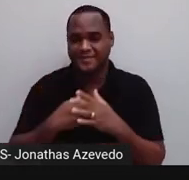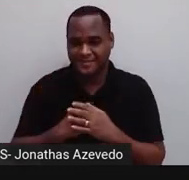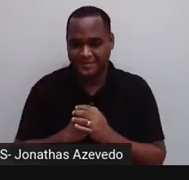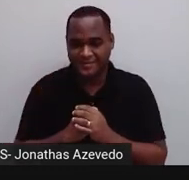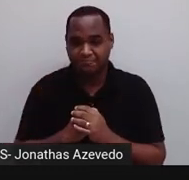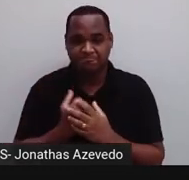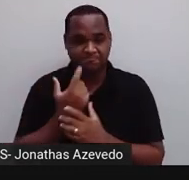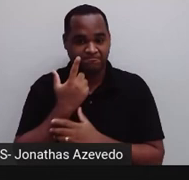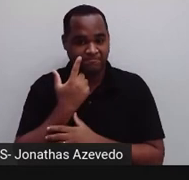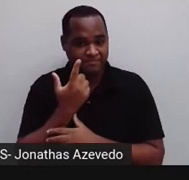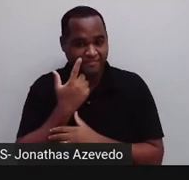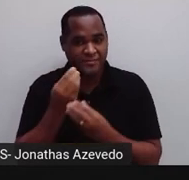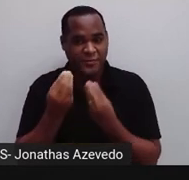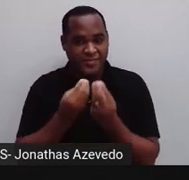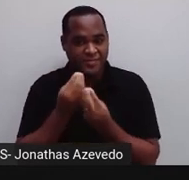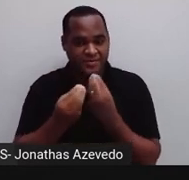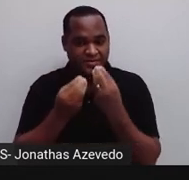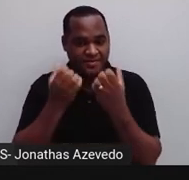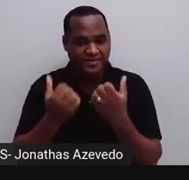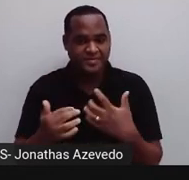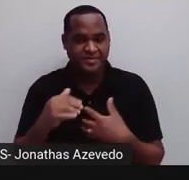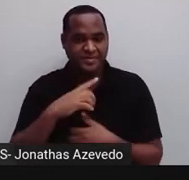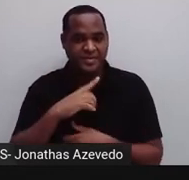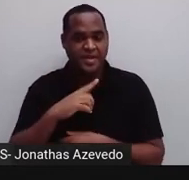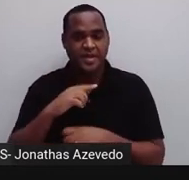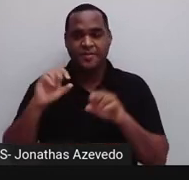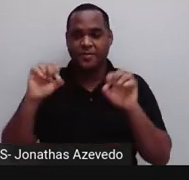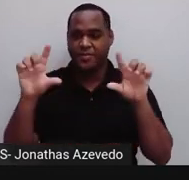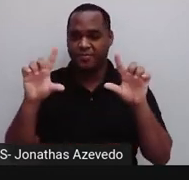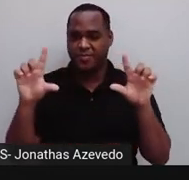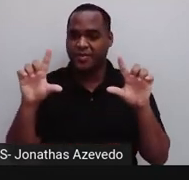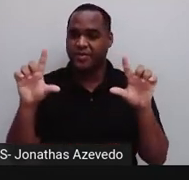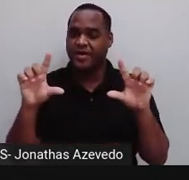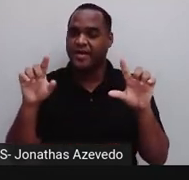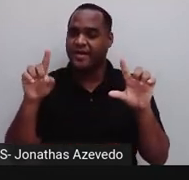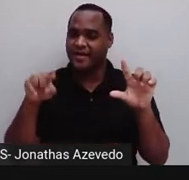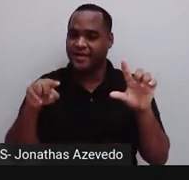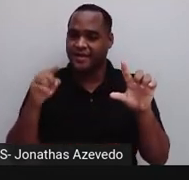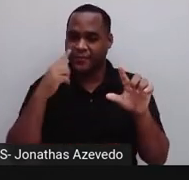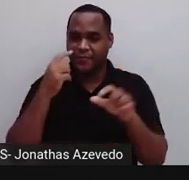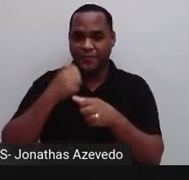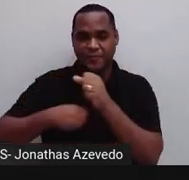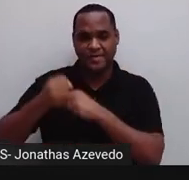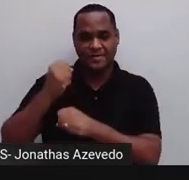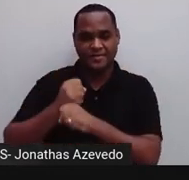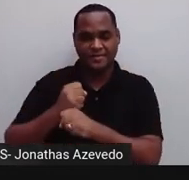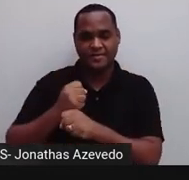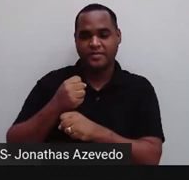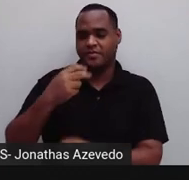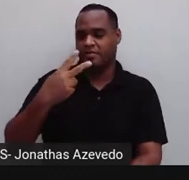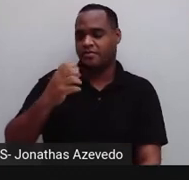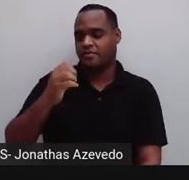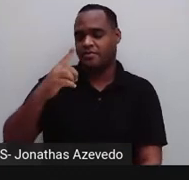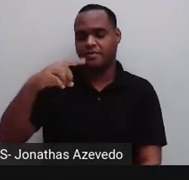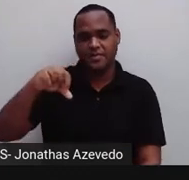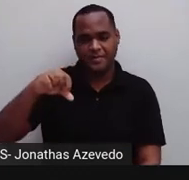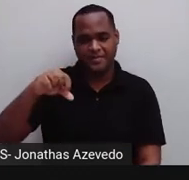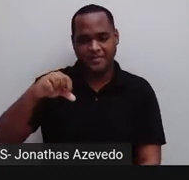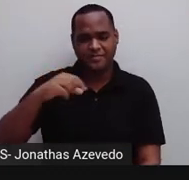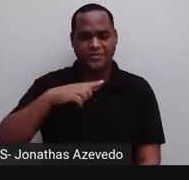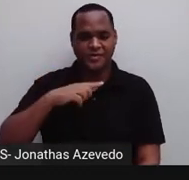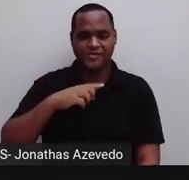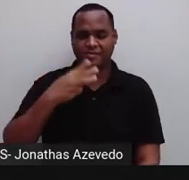gráfico, percebe que é a Smart TV. Isso no ano de 2019, com apenas